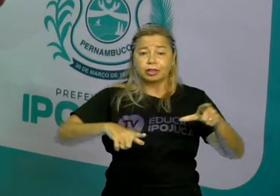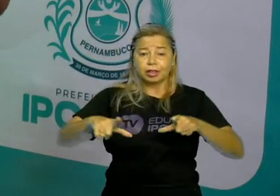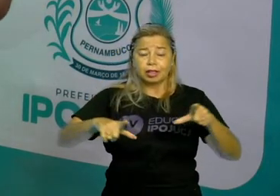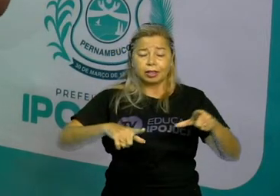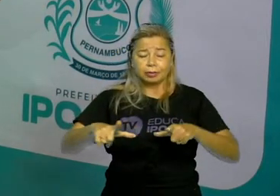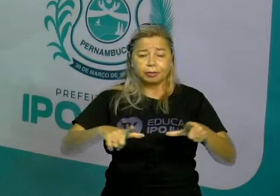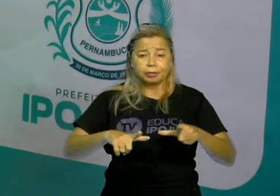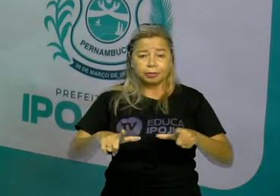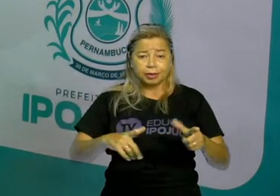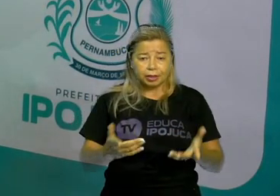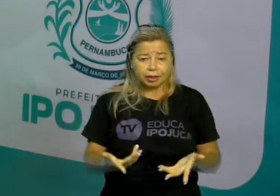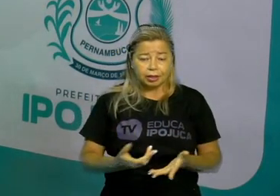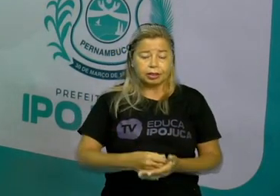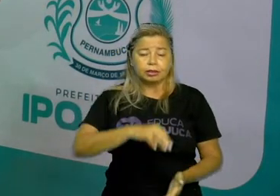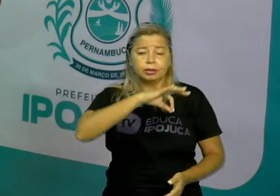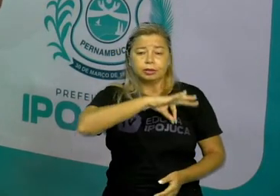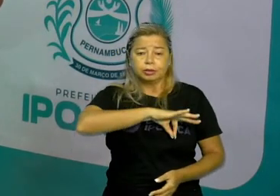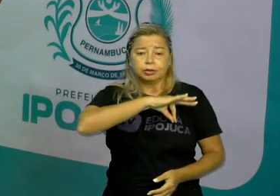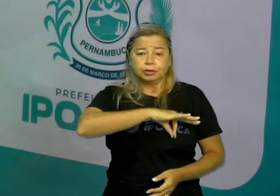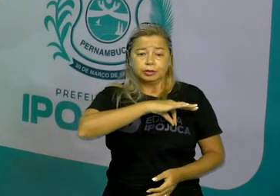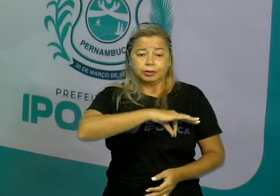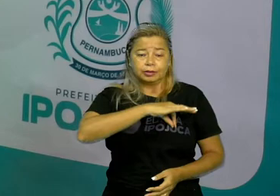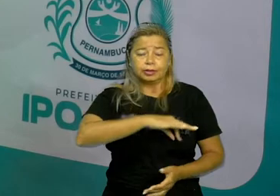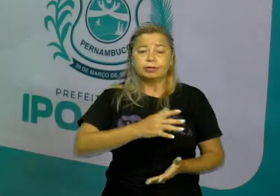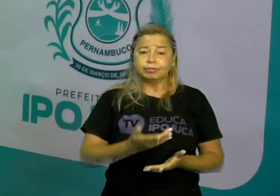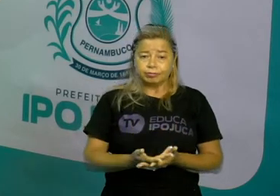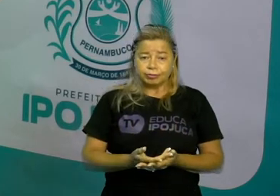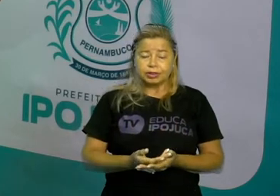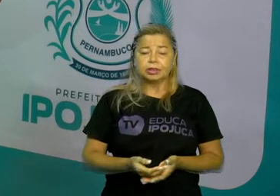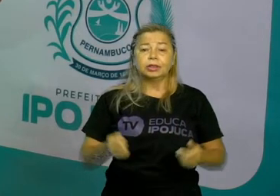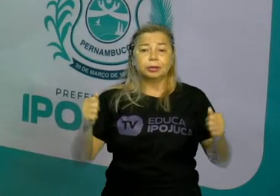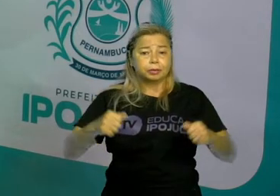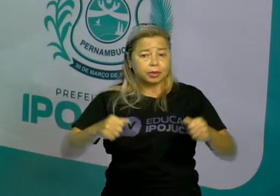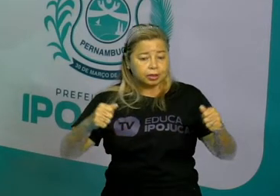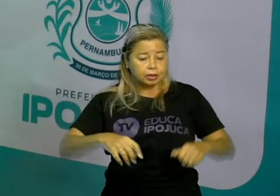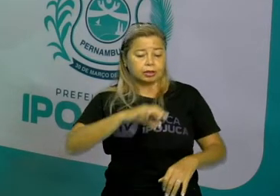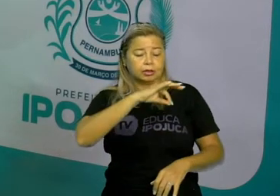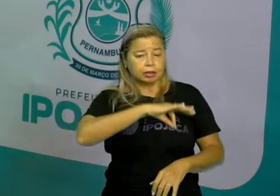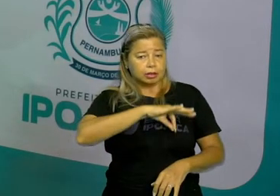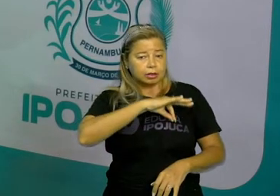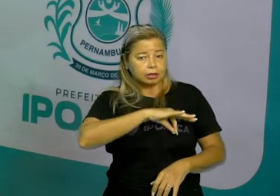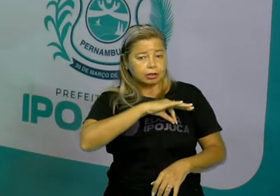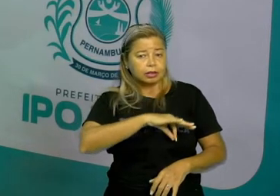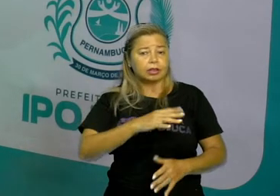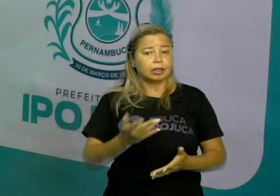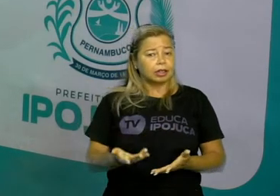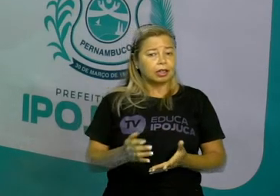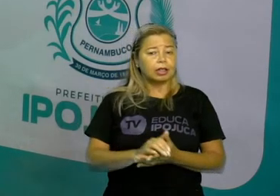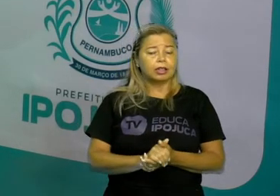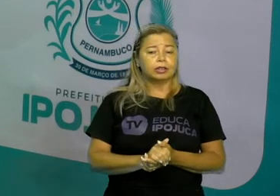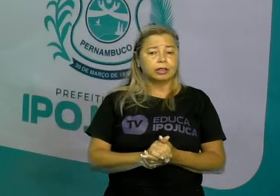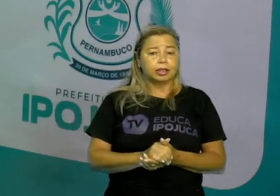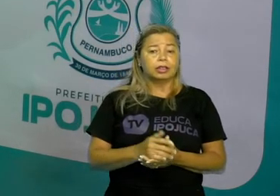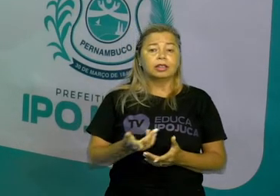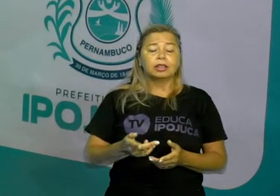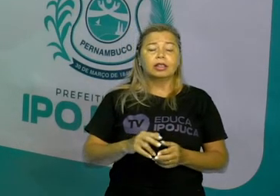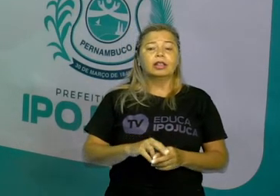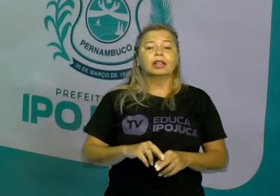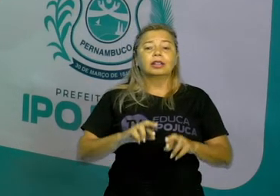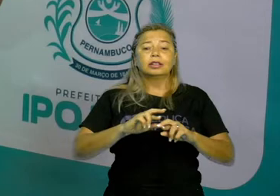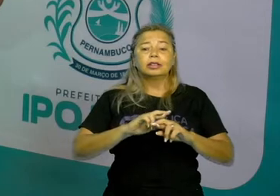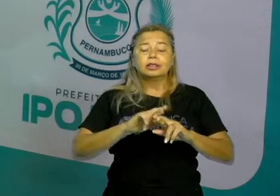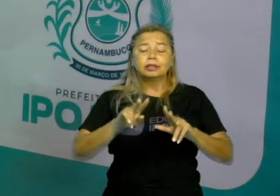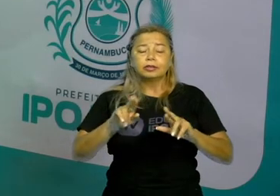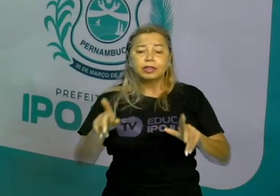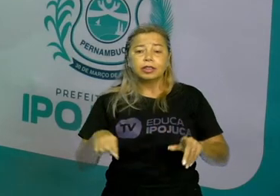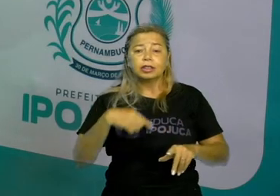trabalhador no capitalismo, ele tem que receber salário. Certo? Diferente de outro sistema que a gente vai aprender depois.